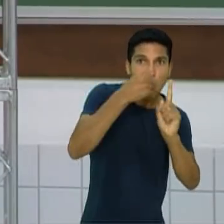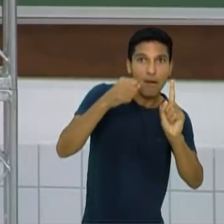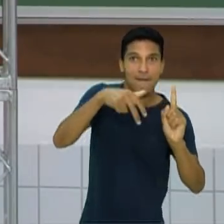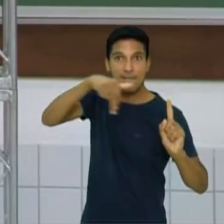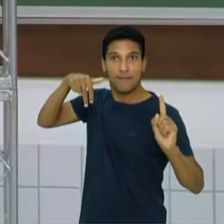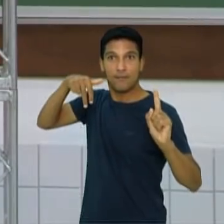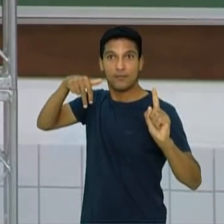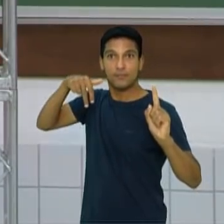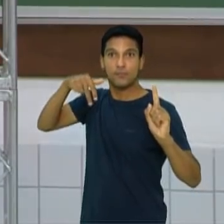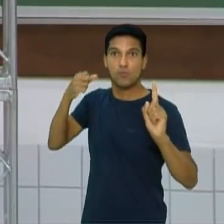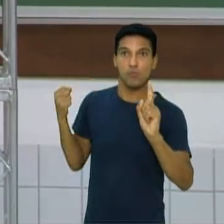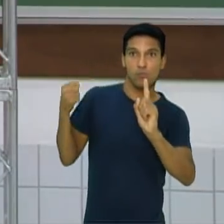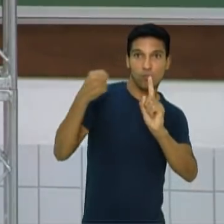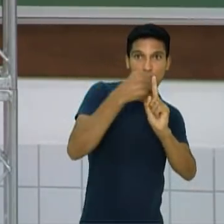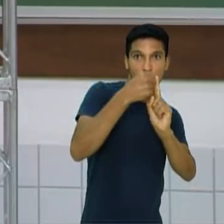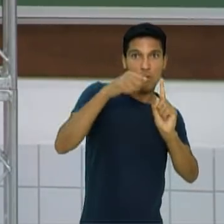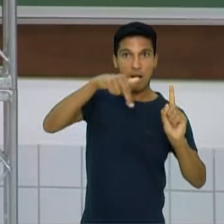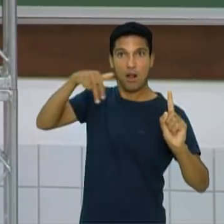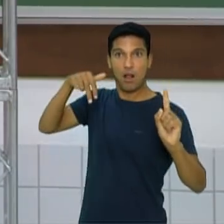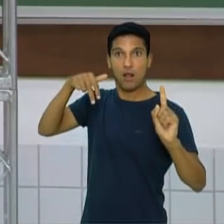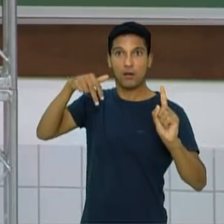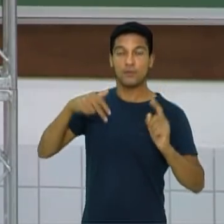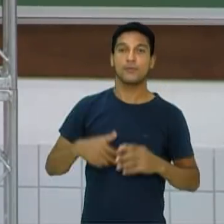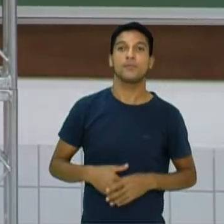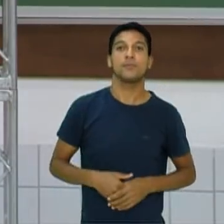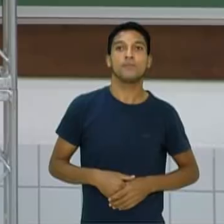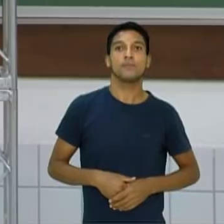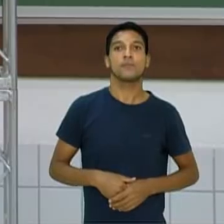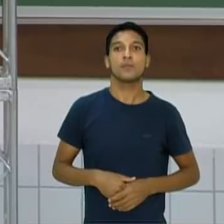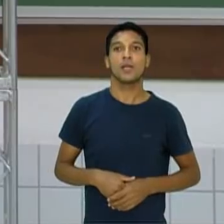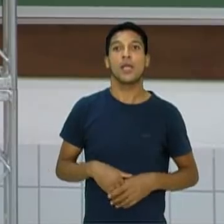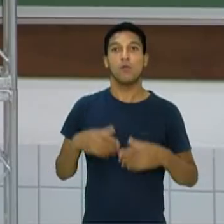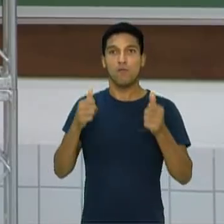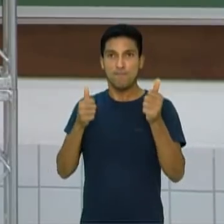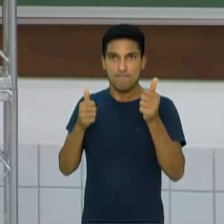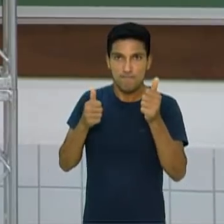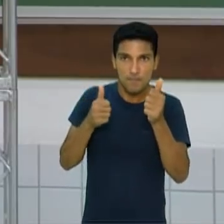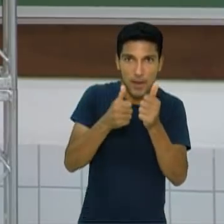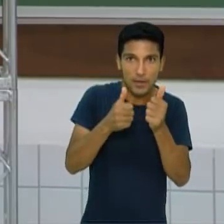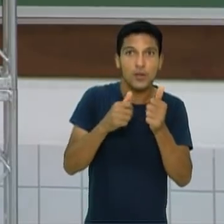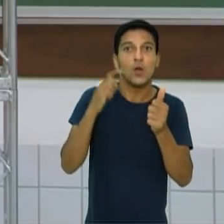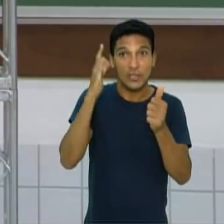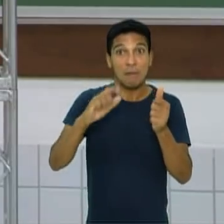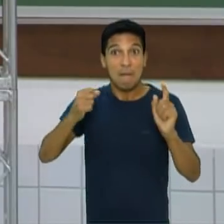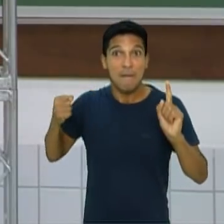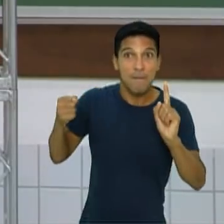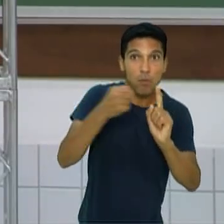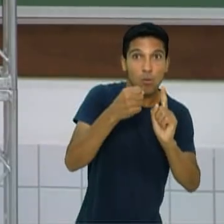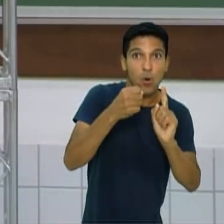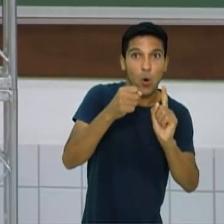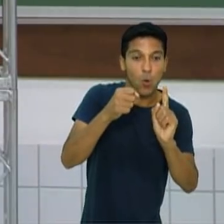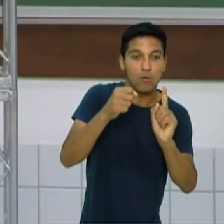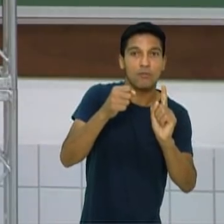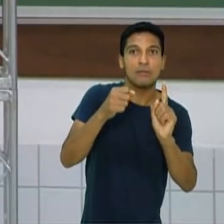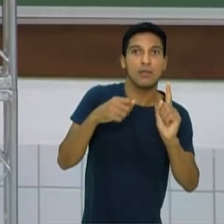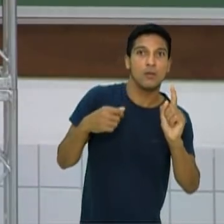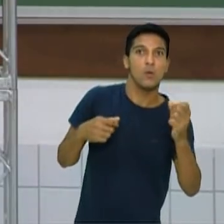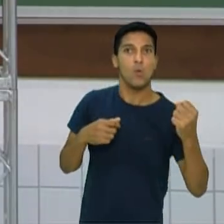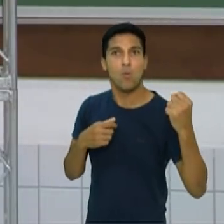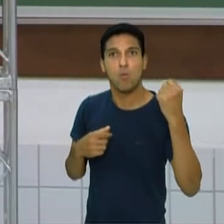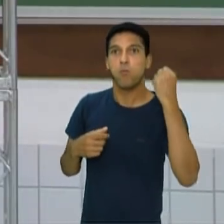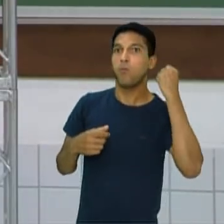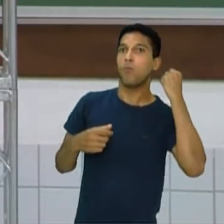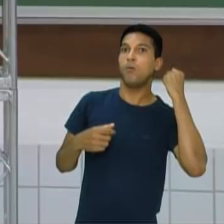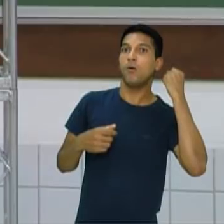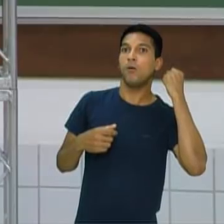aproximo do adversário para acertar o meu golpe e me afasto para esquivar ou para escapar do golpe